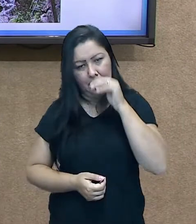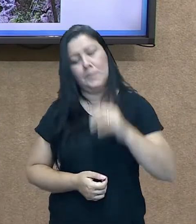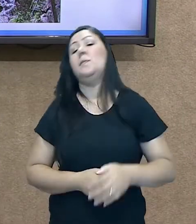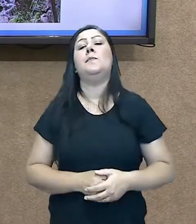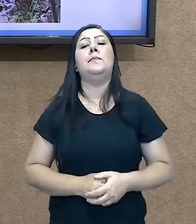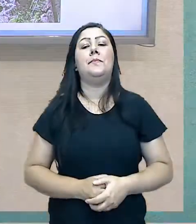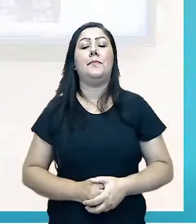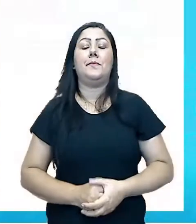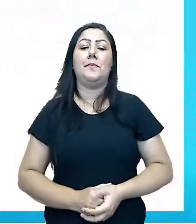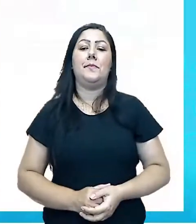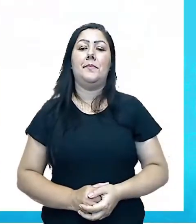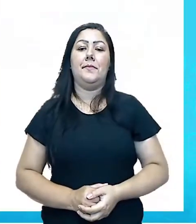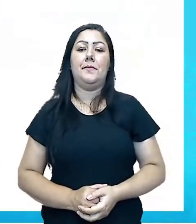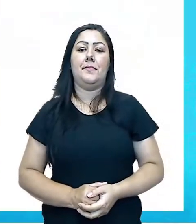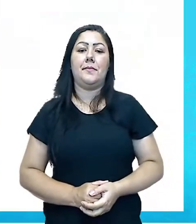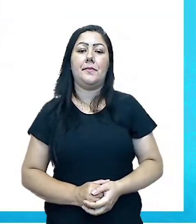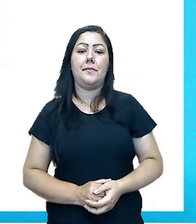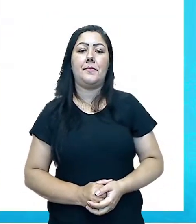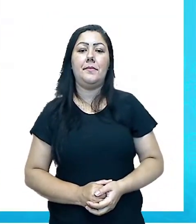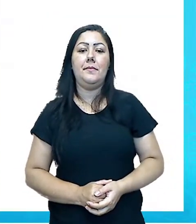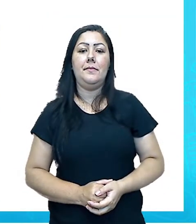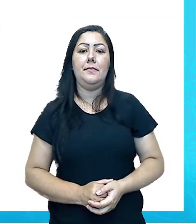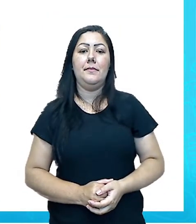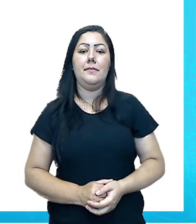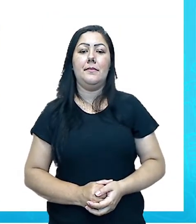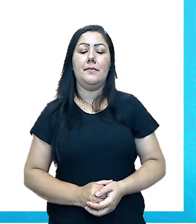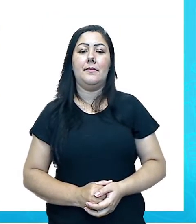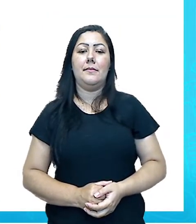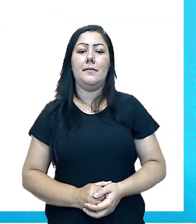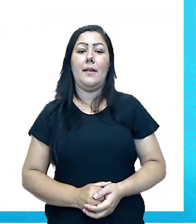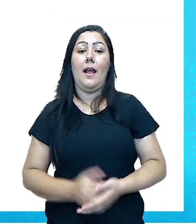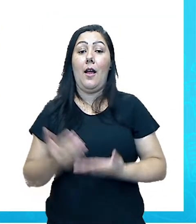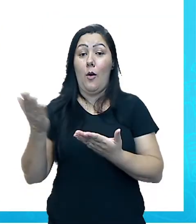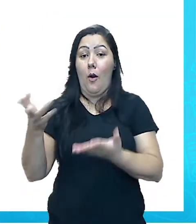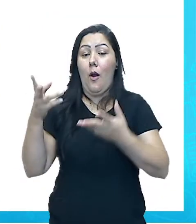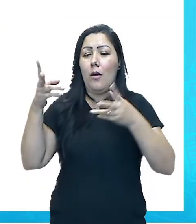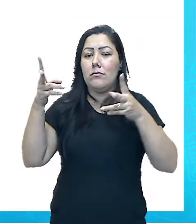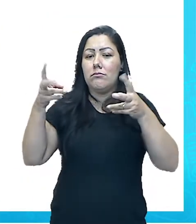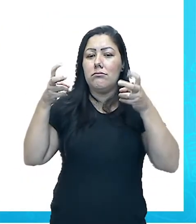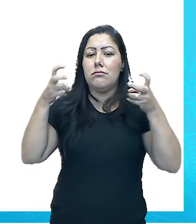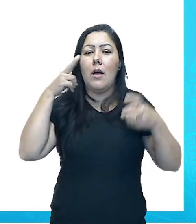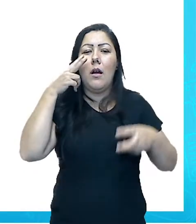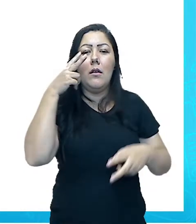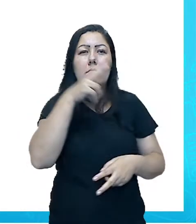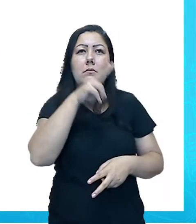interessante, porque é um maciço muito grande, e aqui nós observamos o quê?